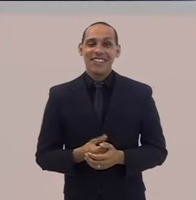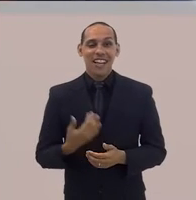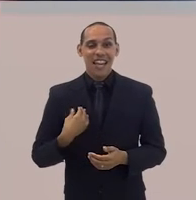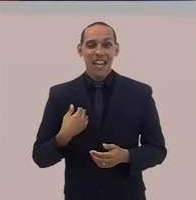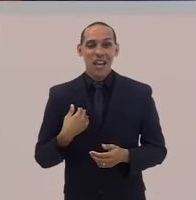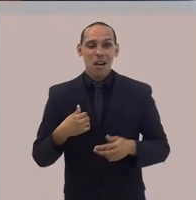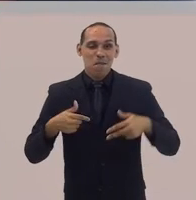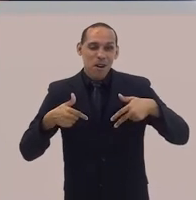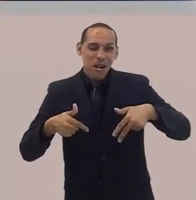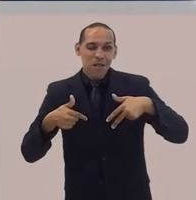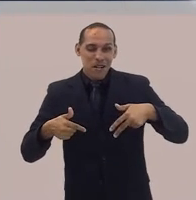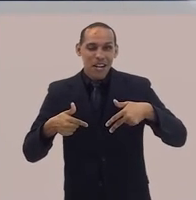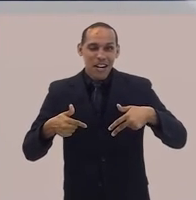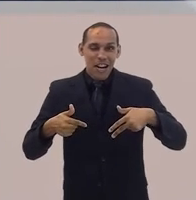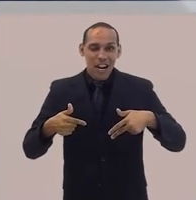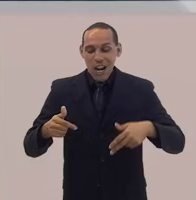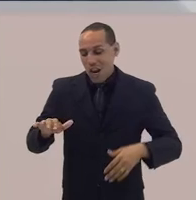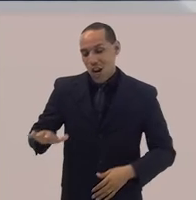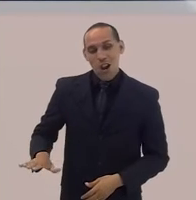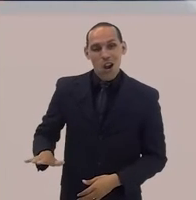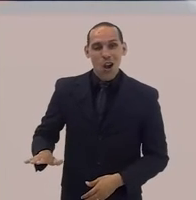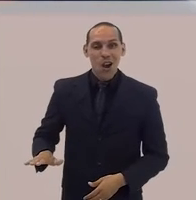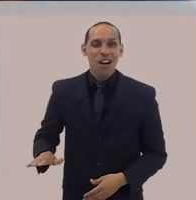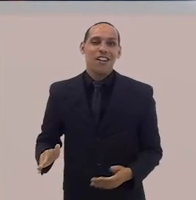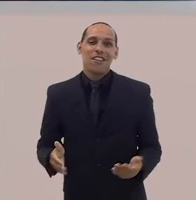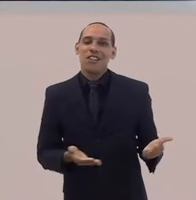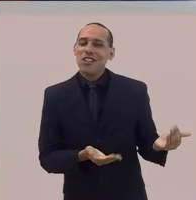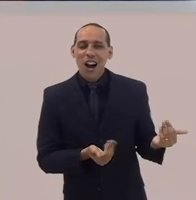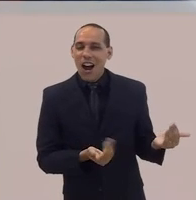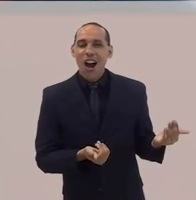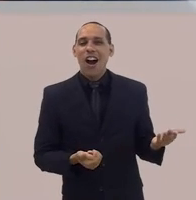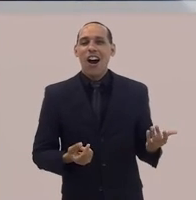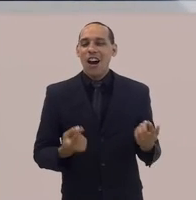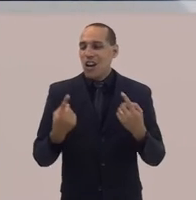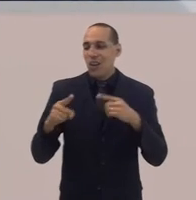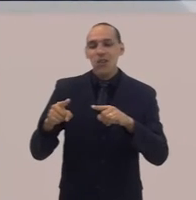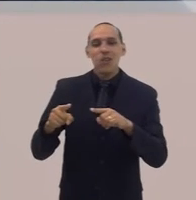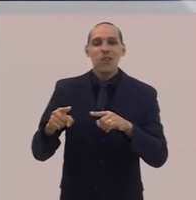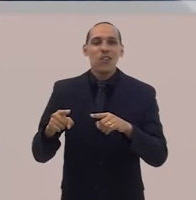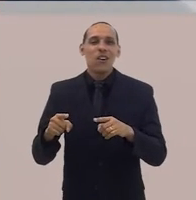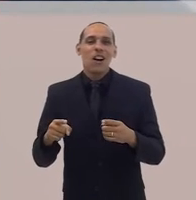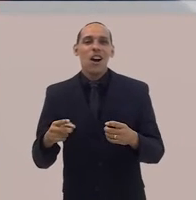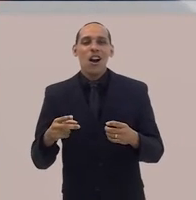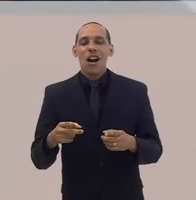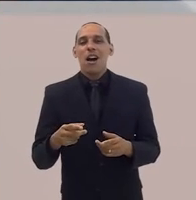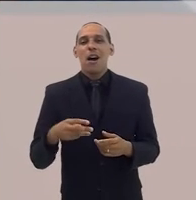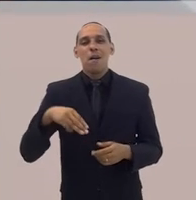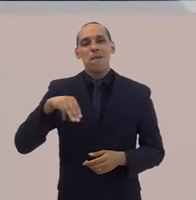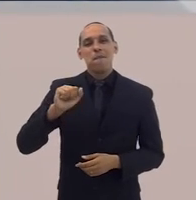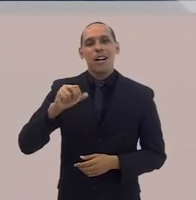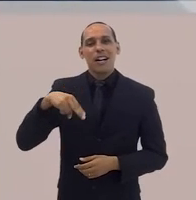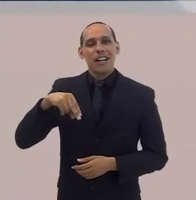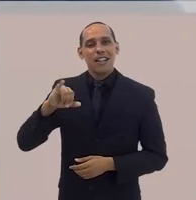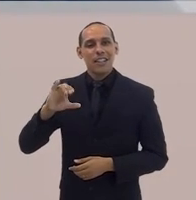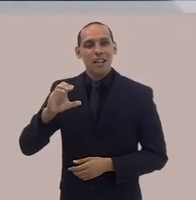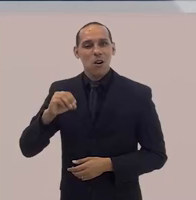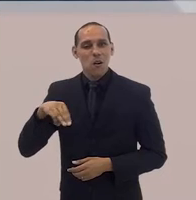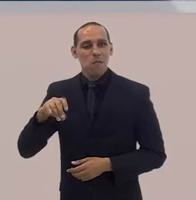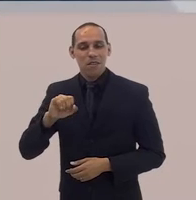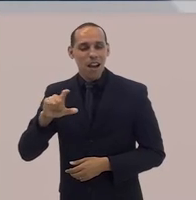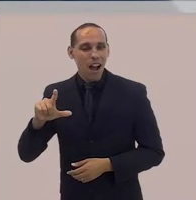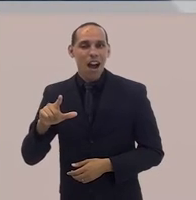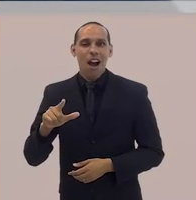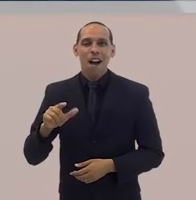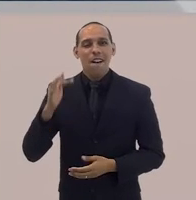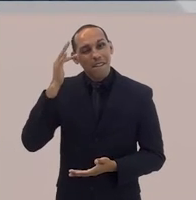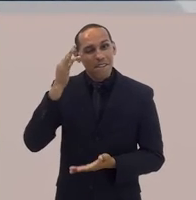a minha militância começa desde o novo, viu, movimento estudantil, luta antimanicomial, fé e política, mas sim, eu